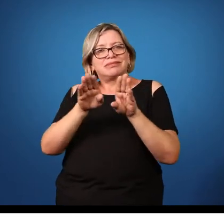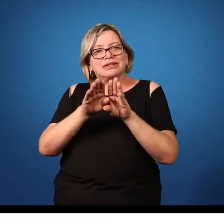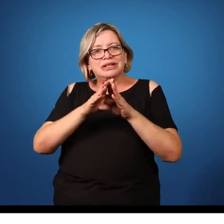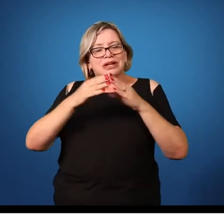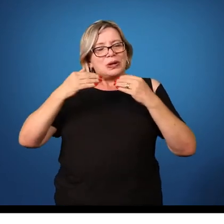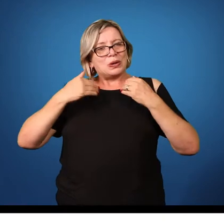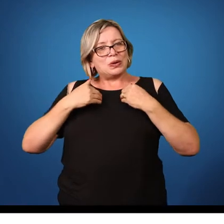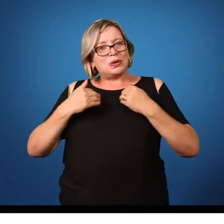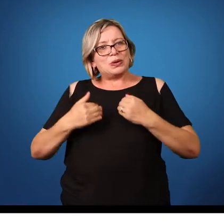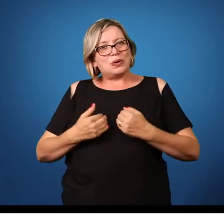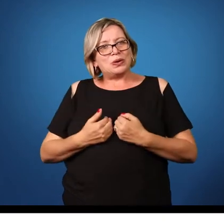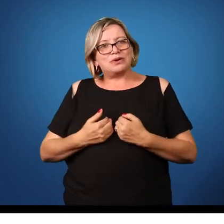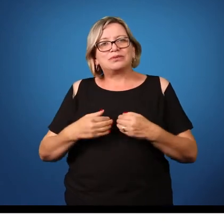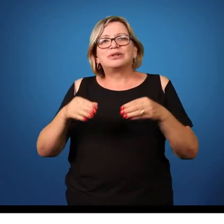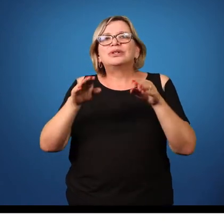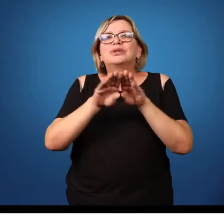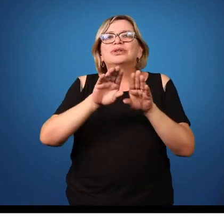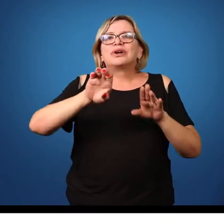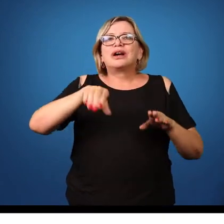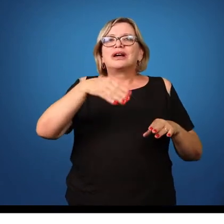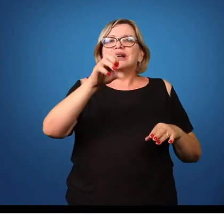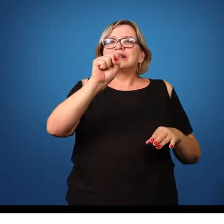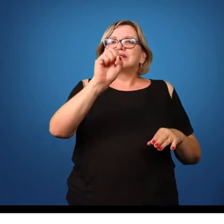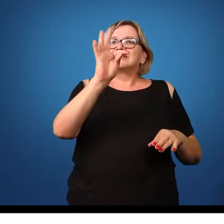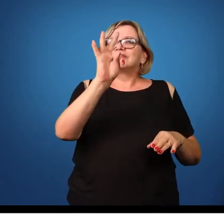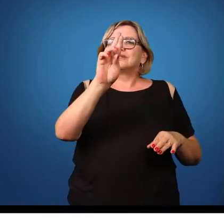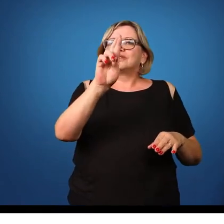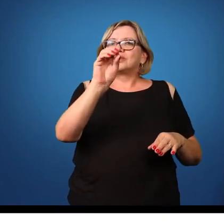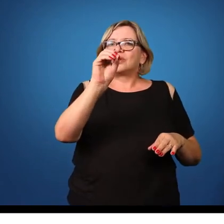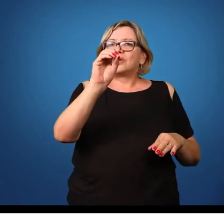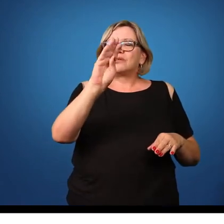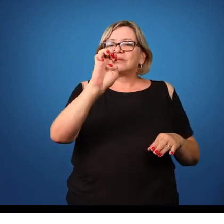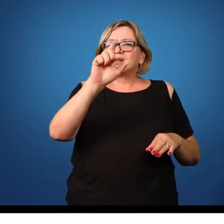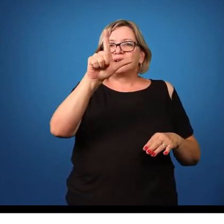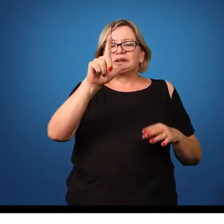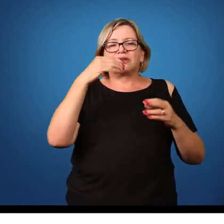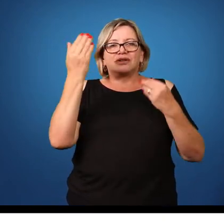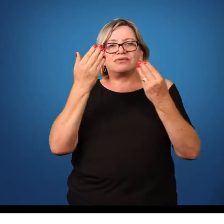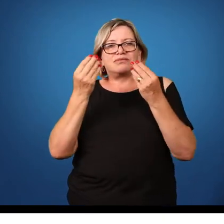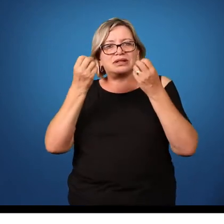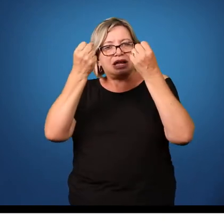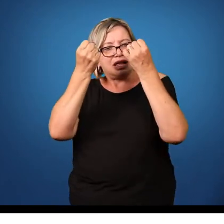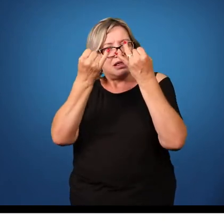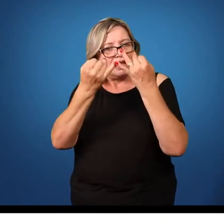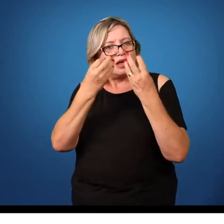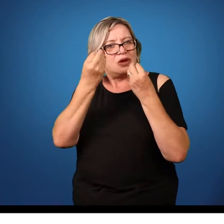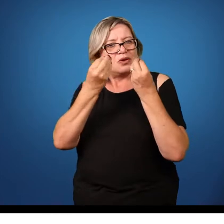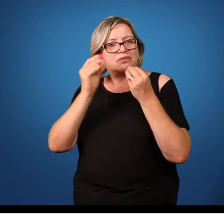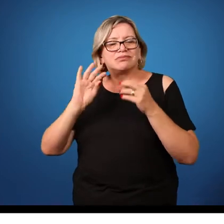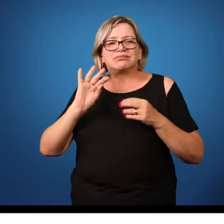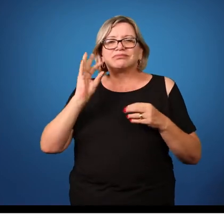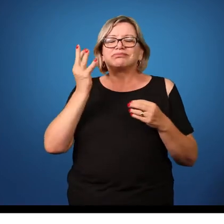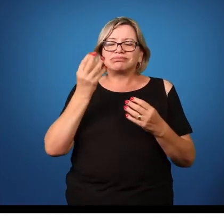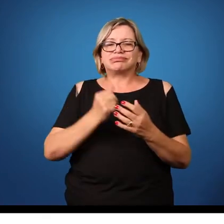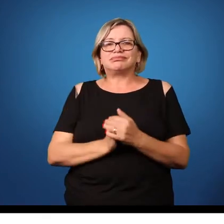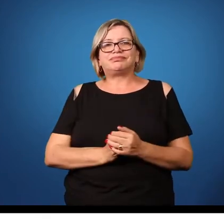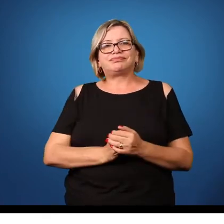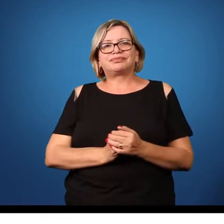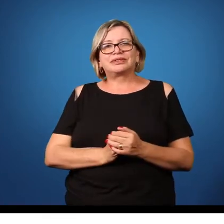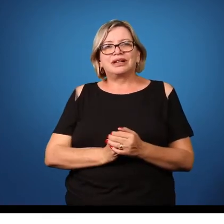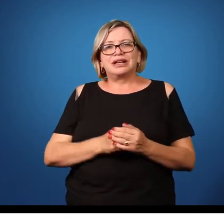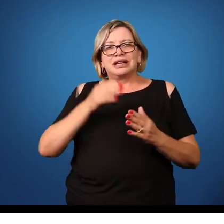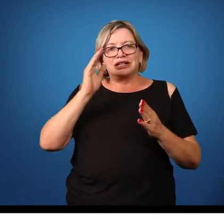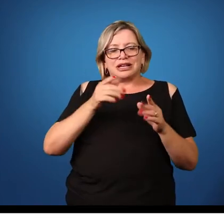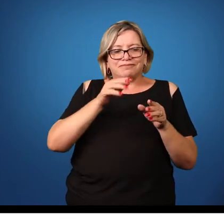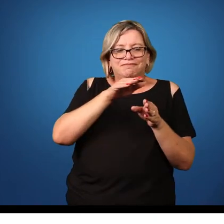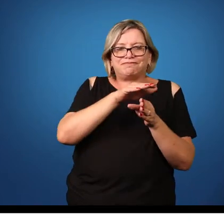corpo e estróbilo. Então, vamos dar uma olhada nessas divisões aí para tentar entender um pouquinho melhor como que funciona. Como